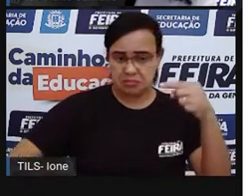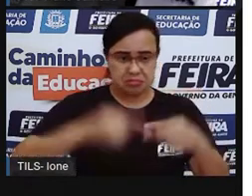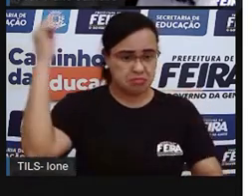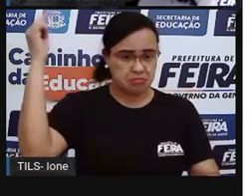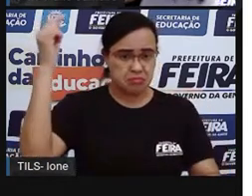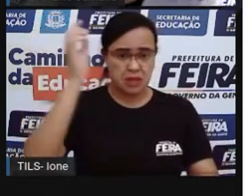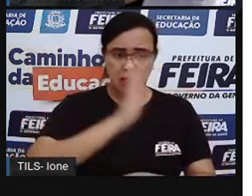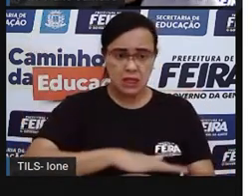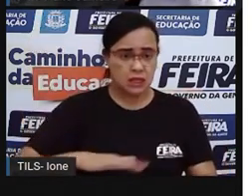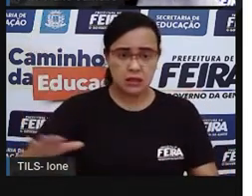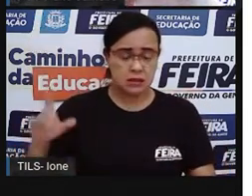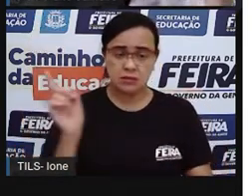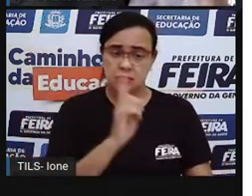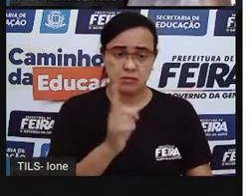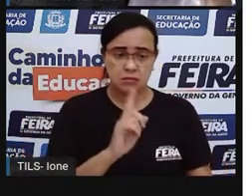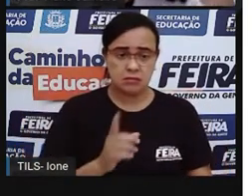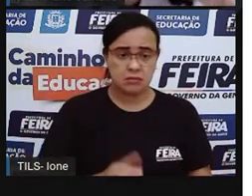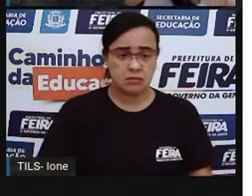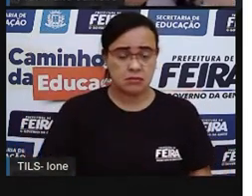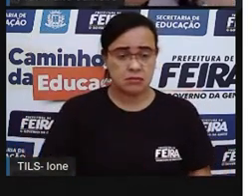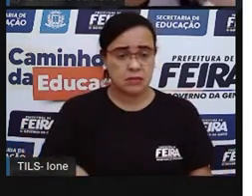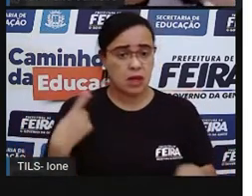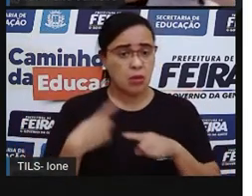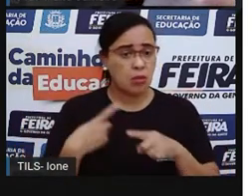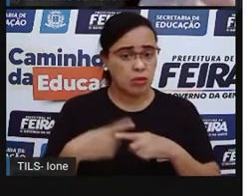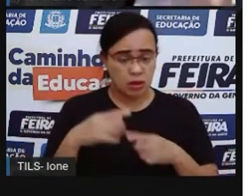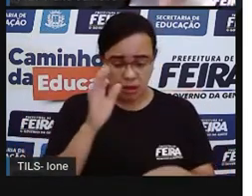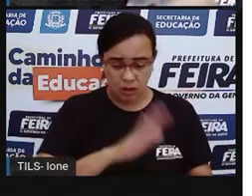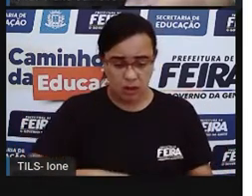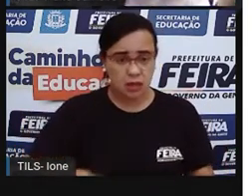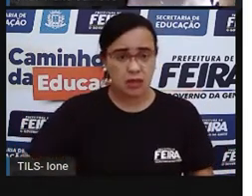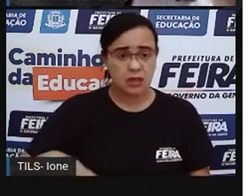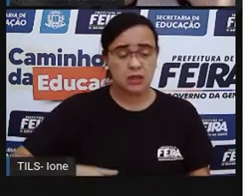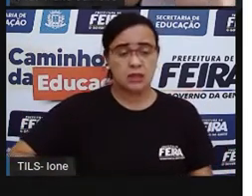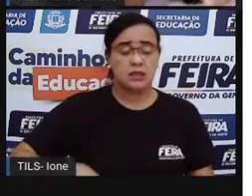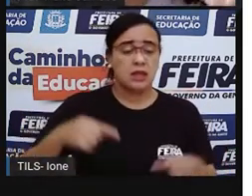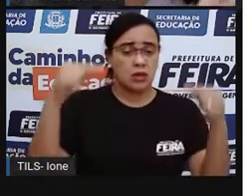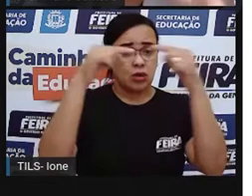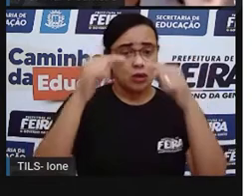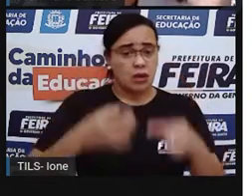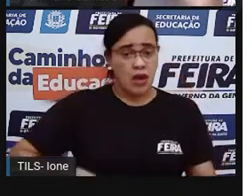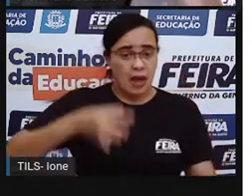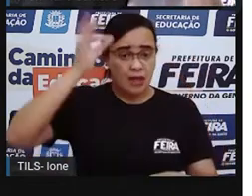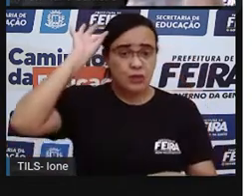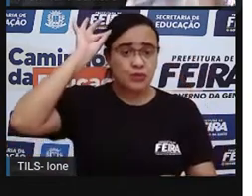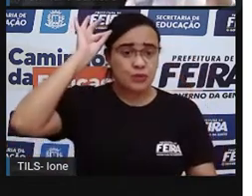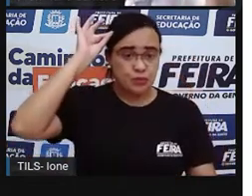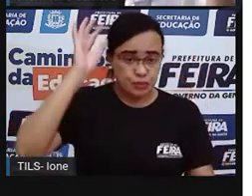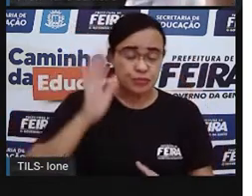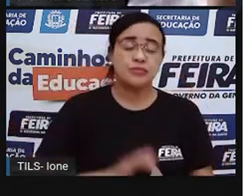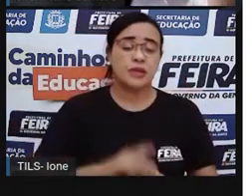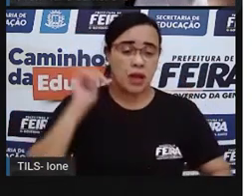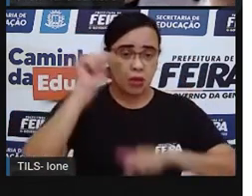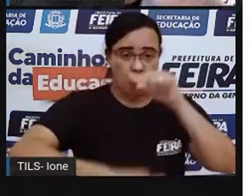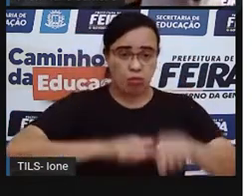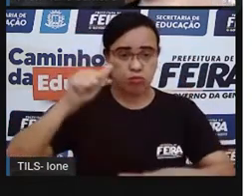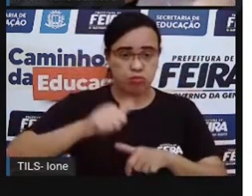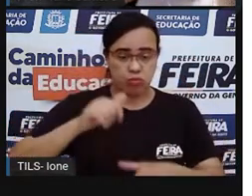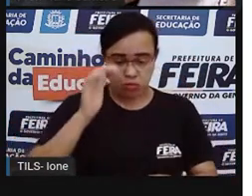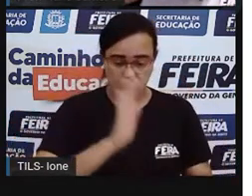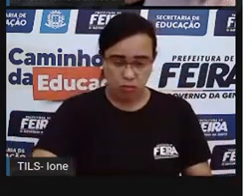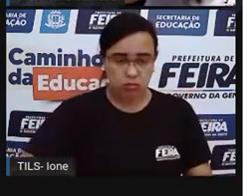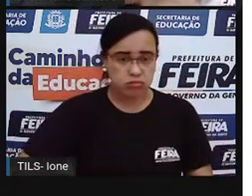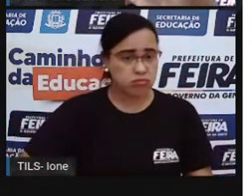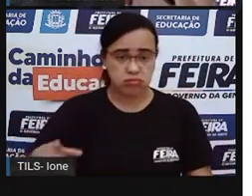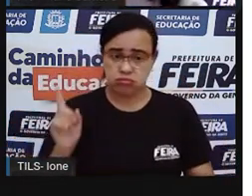né? Elas eram consideradas adultos pequenininhos, né? Então, elas se vestiam como adultos pequenininhos, elas não tinham